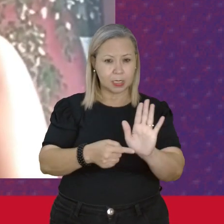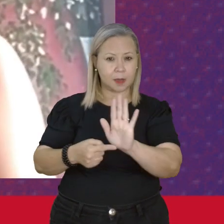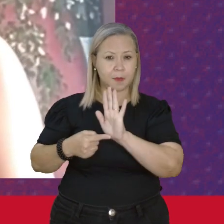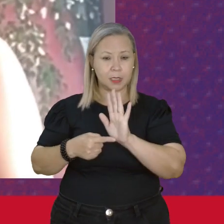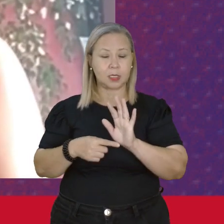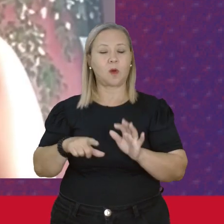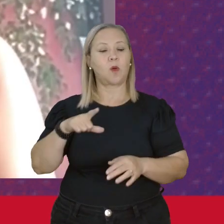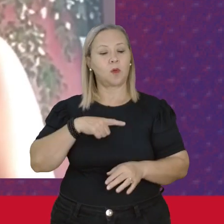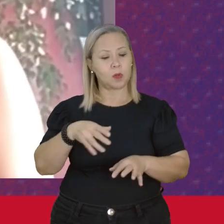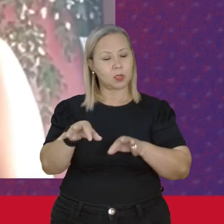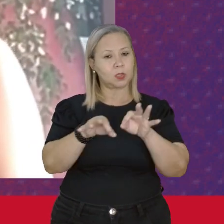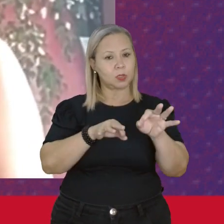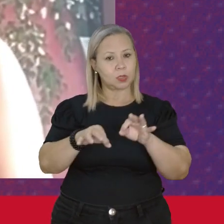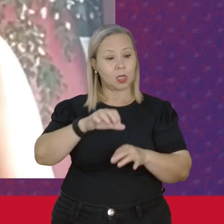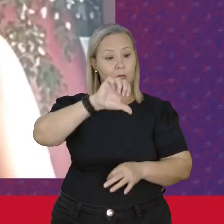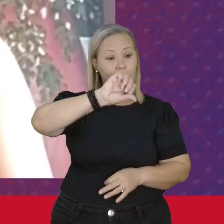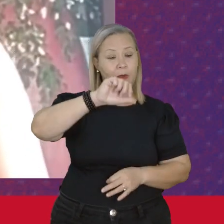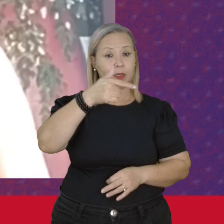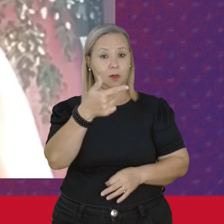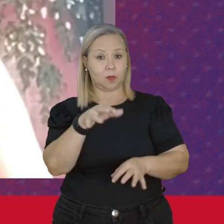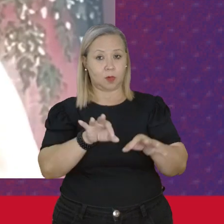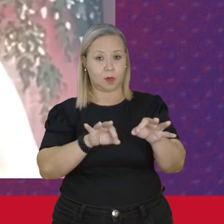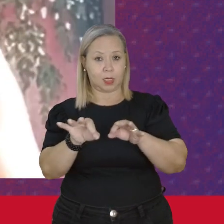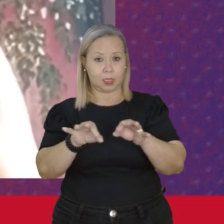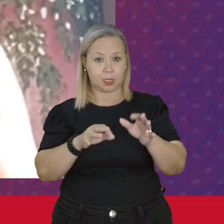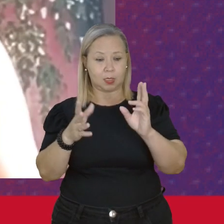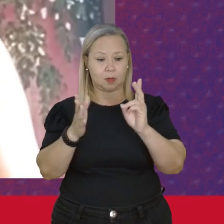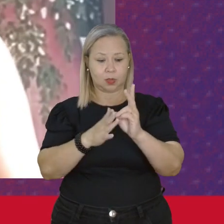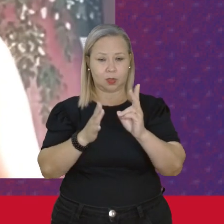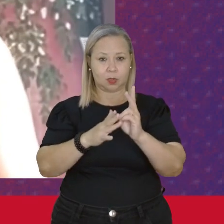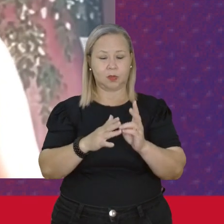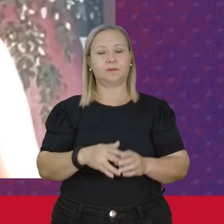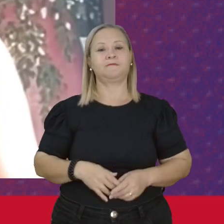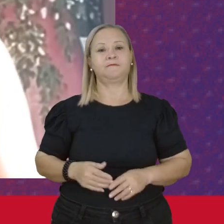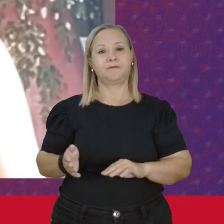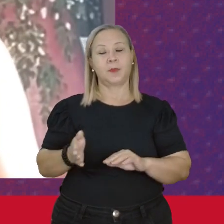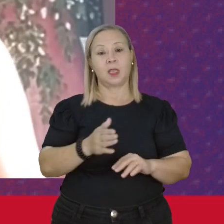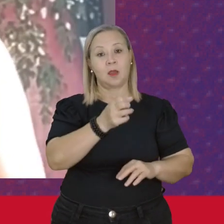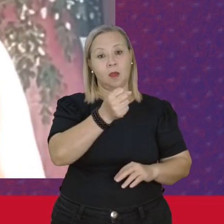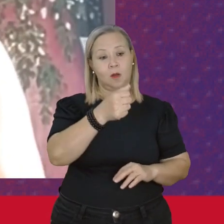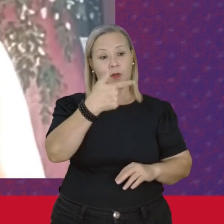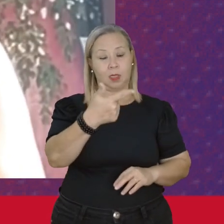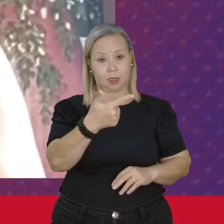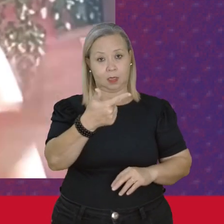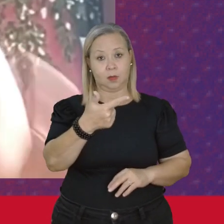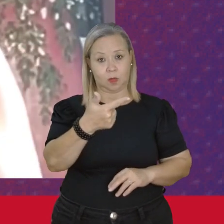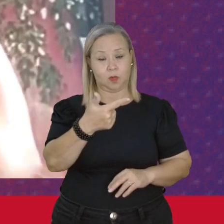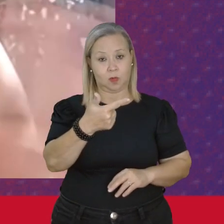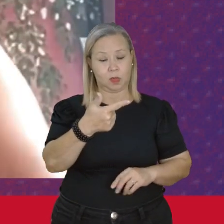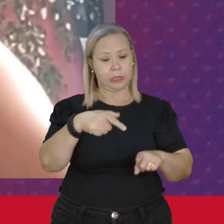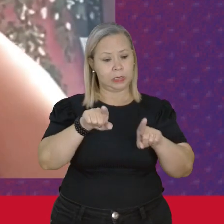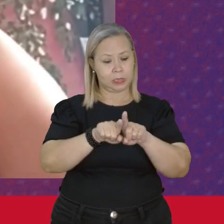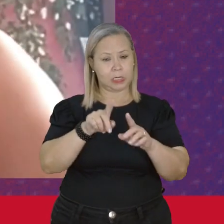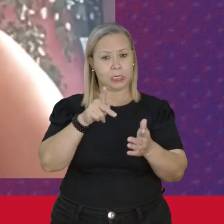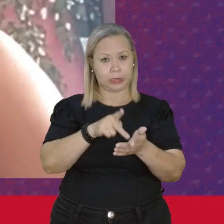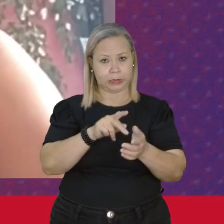Organizações Indígenas 82 Organizações Mesmo E